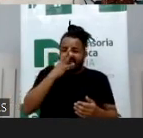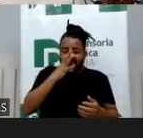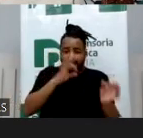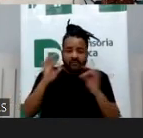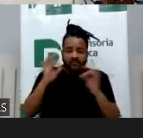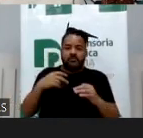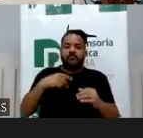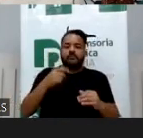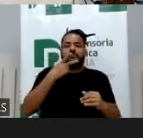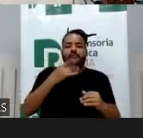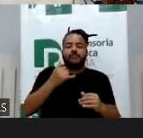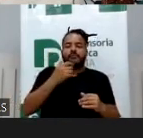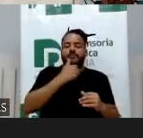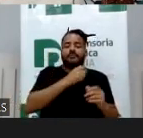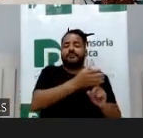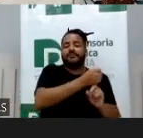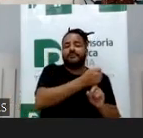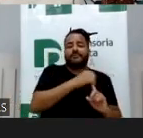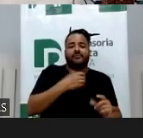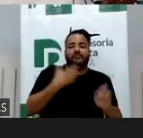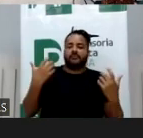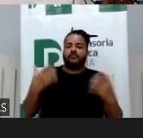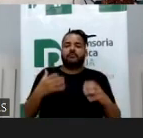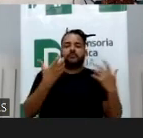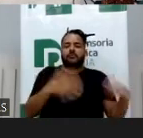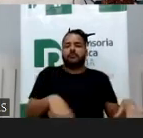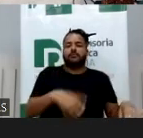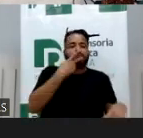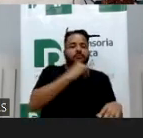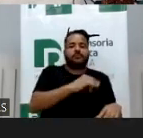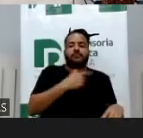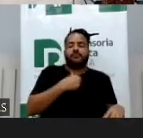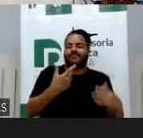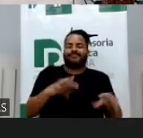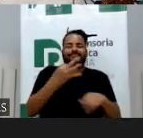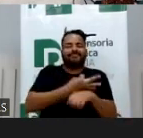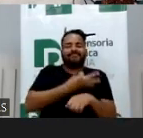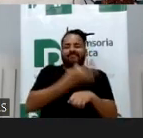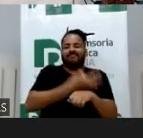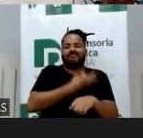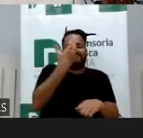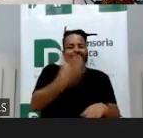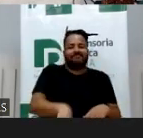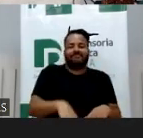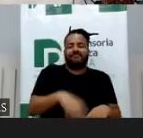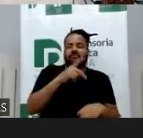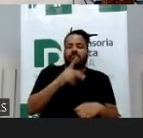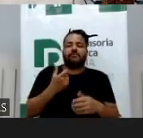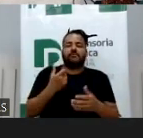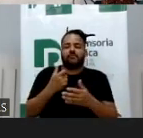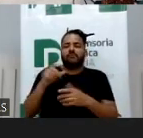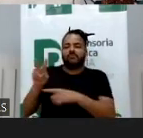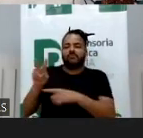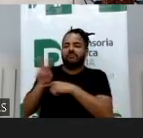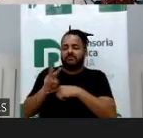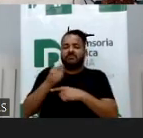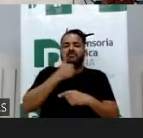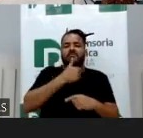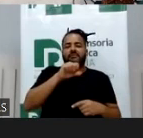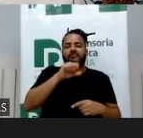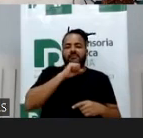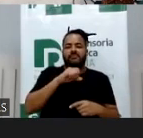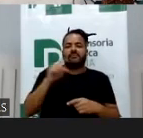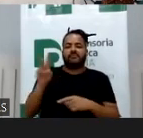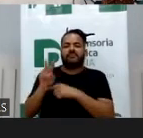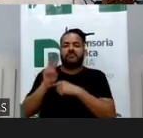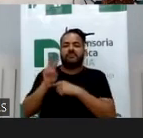a filha que sempre foi super apegada ao pai, mais velha, quer mais ficar com o pai, tem resistido a ir, comprou o discurso totalmente materno,